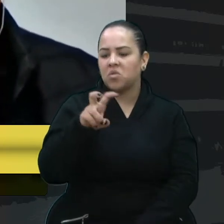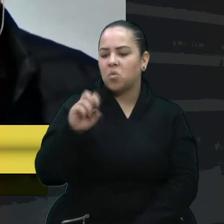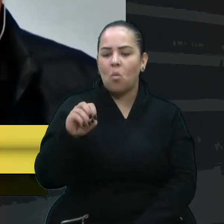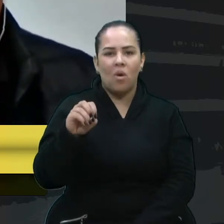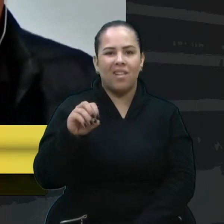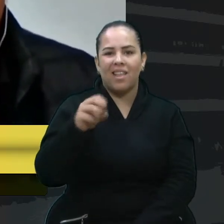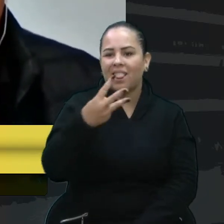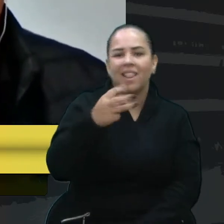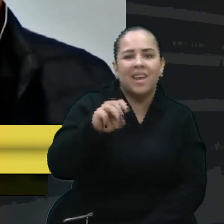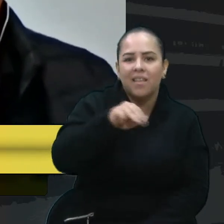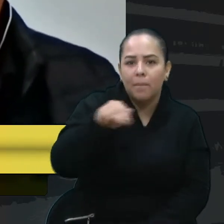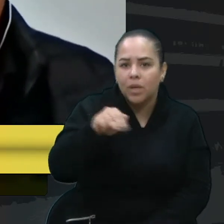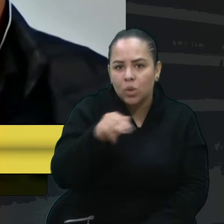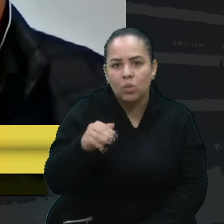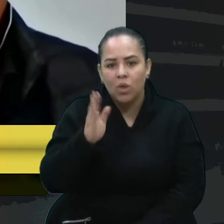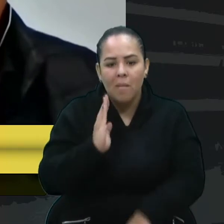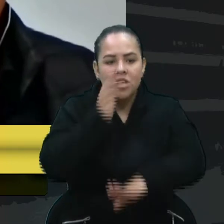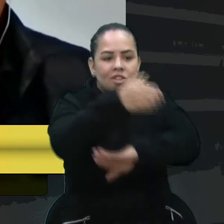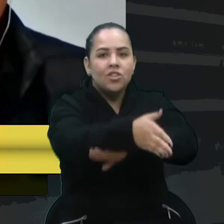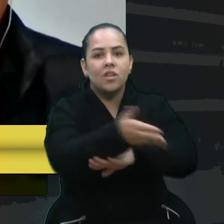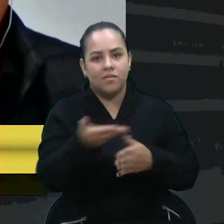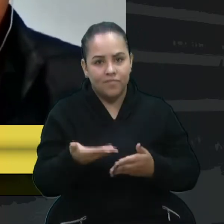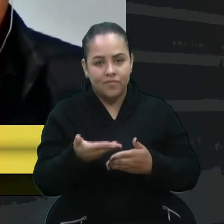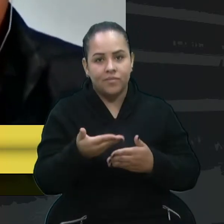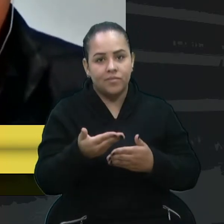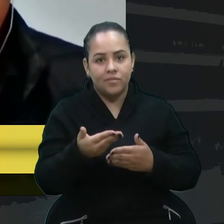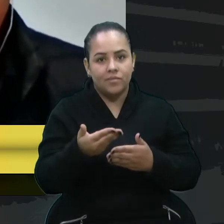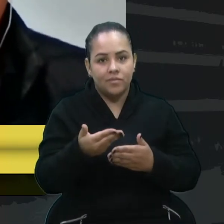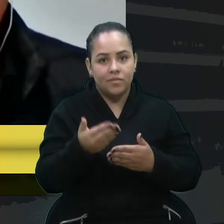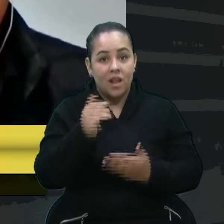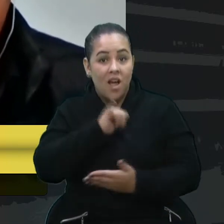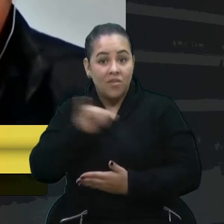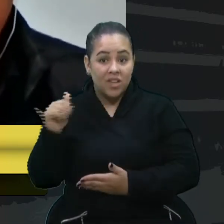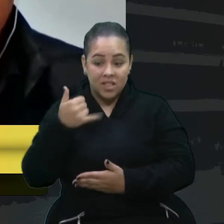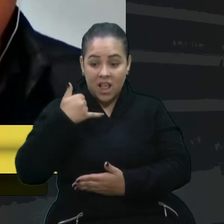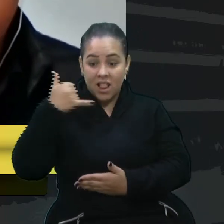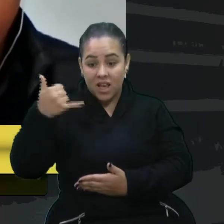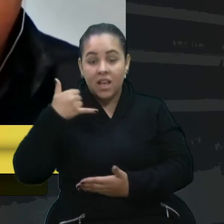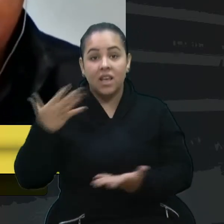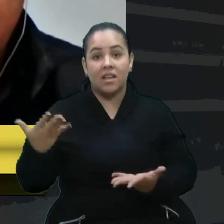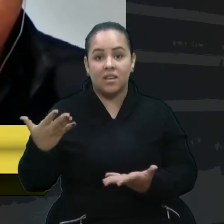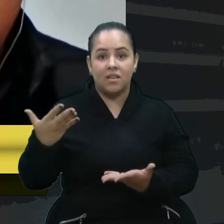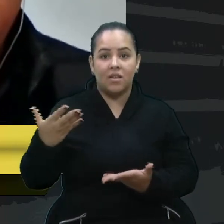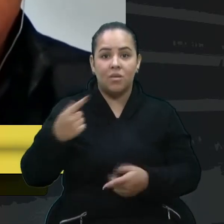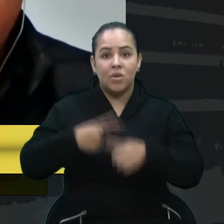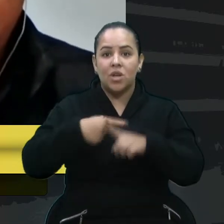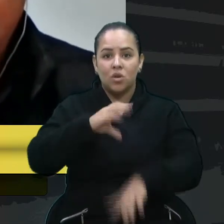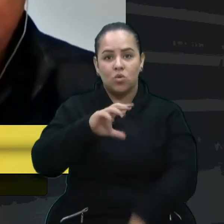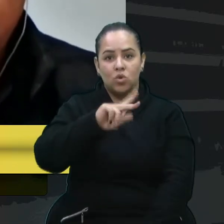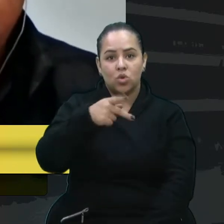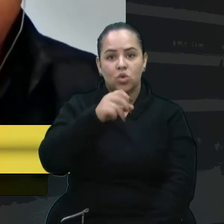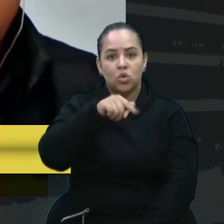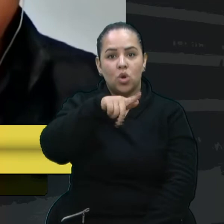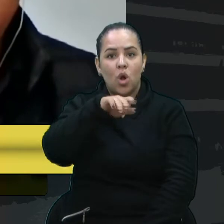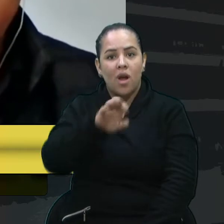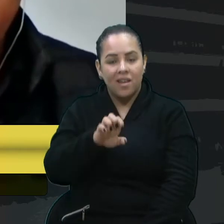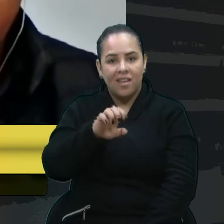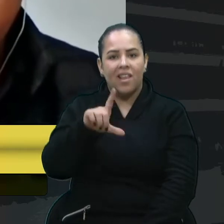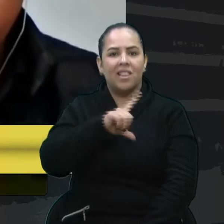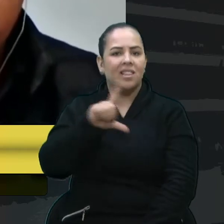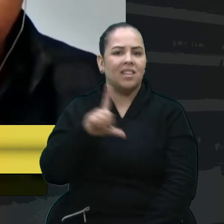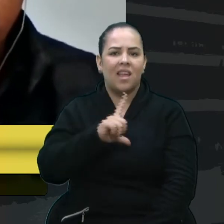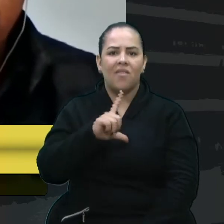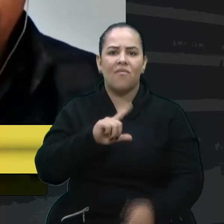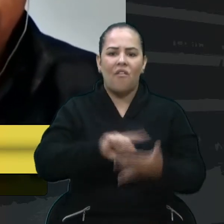minutos que vai levar? Anuncie lá, ligue, faça uma ligação, o choque, graças a Deus, é bem aparado, tanto de